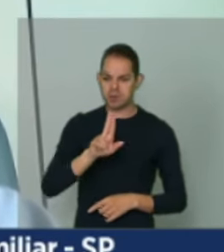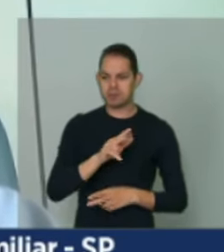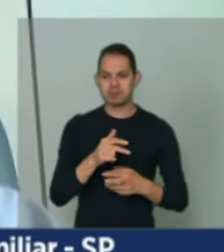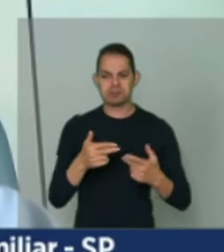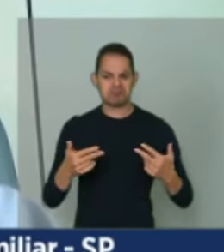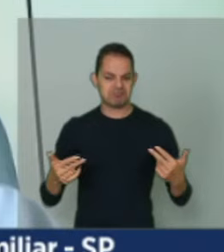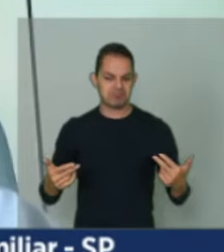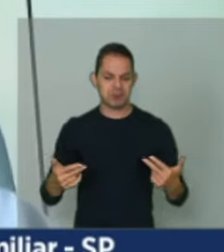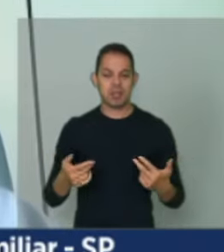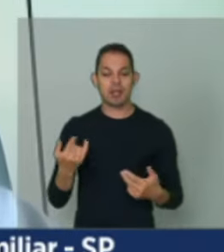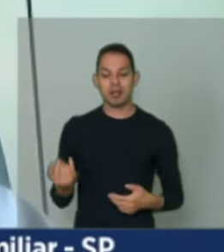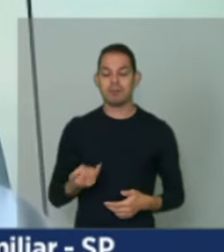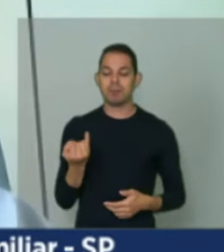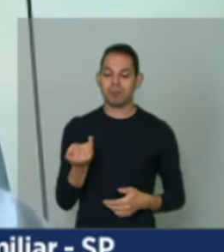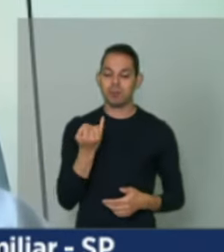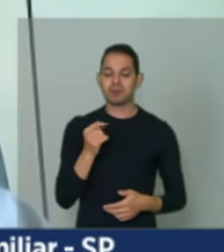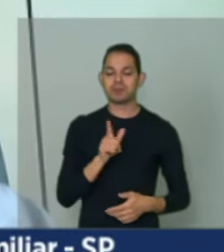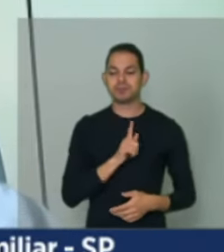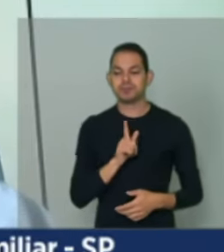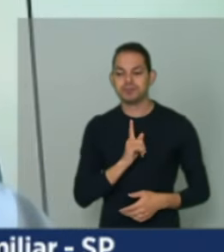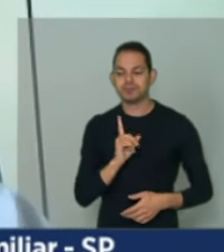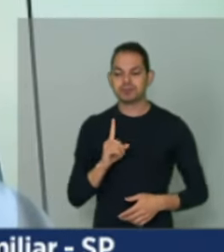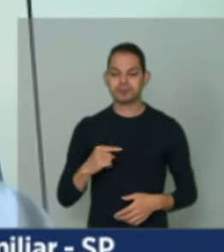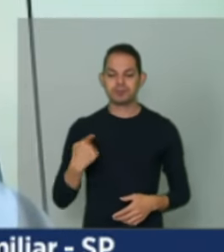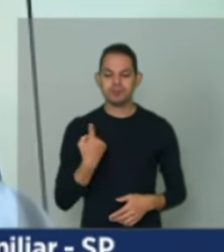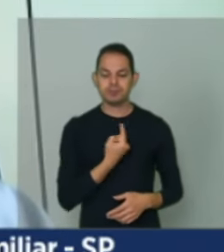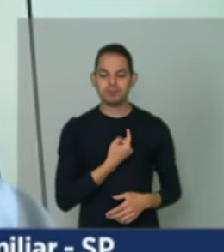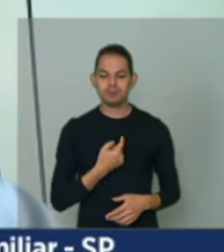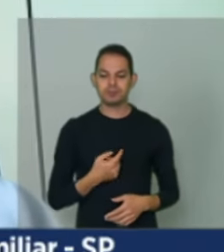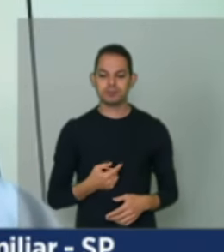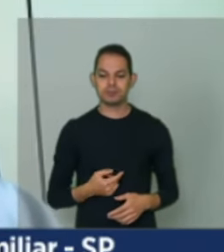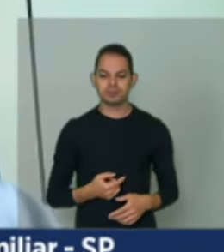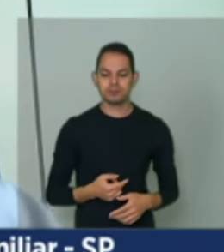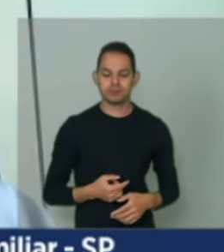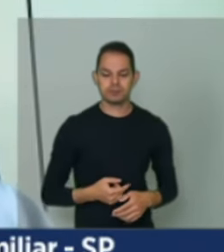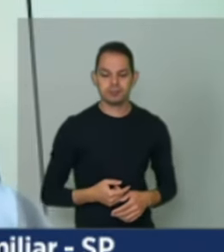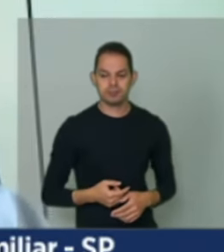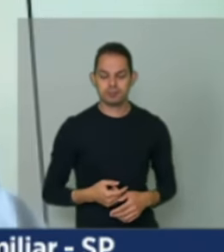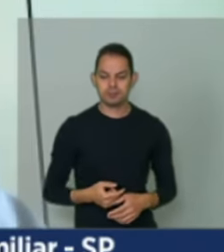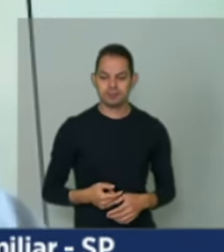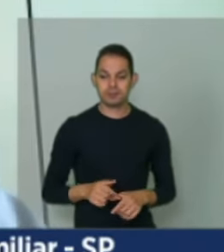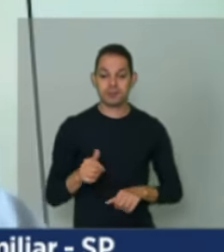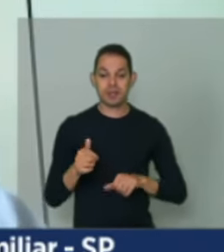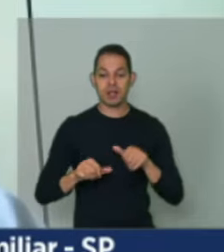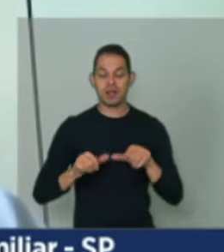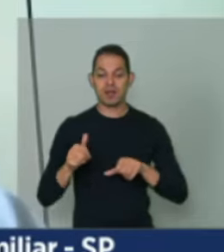importante para que a gente se avalie